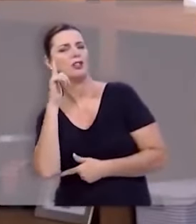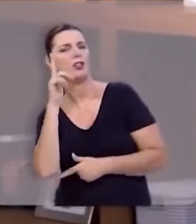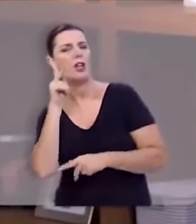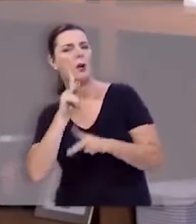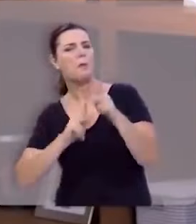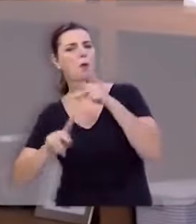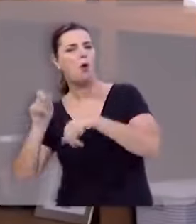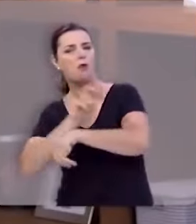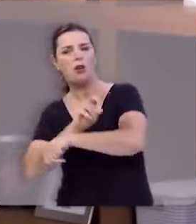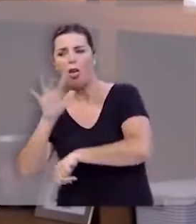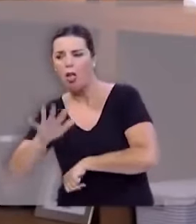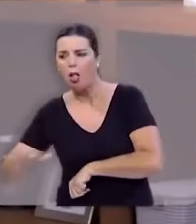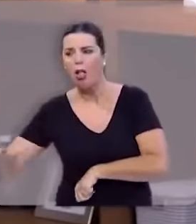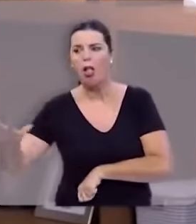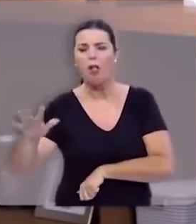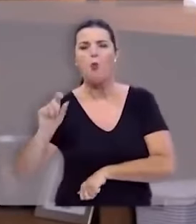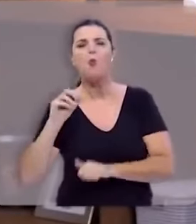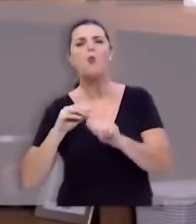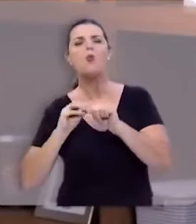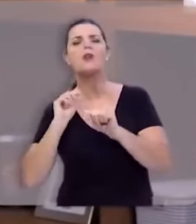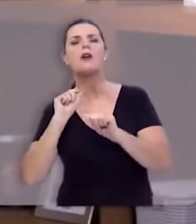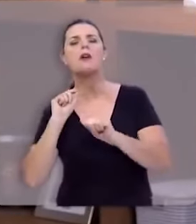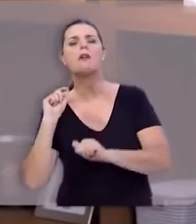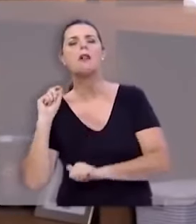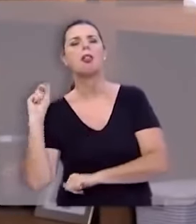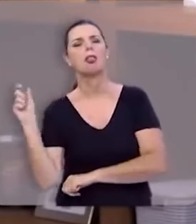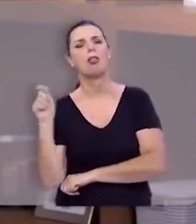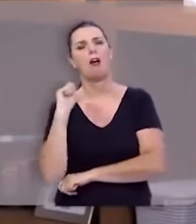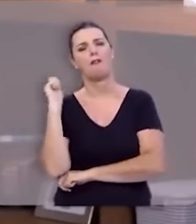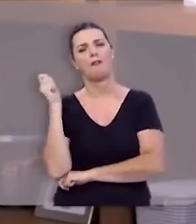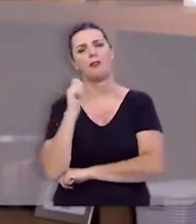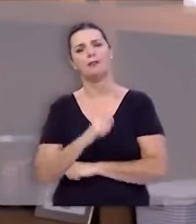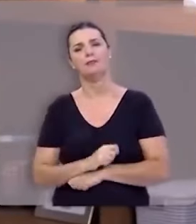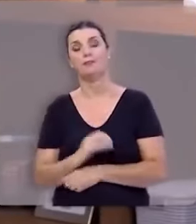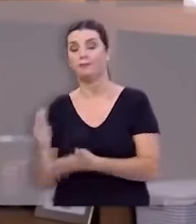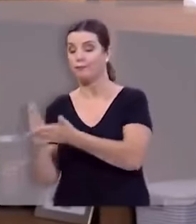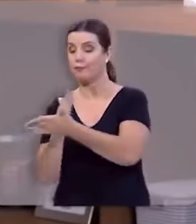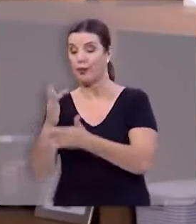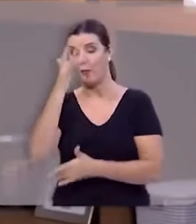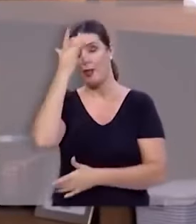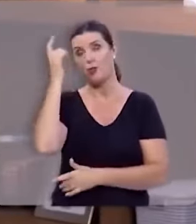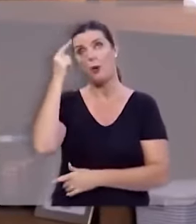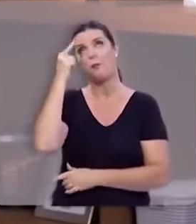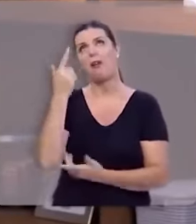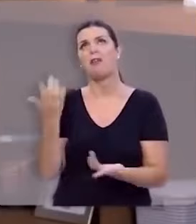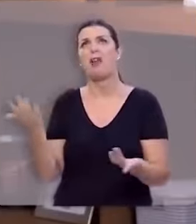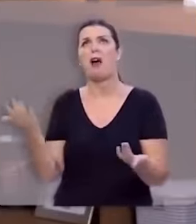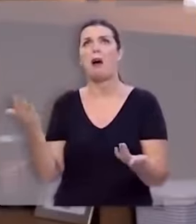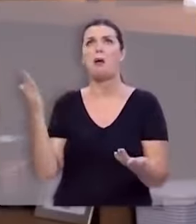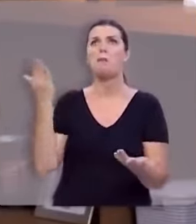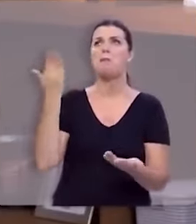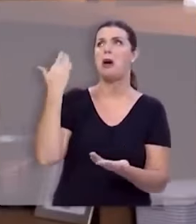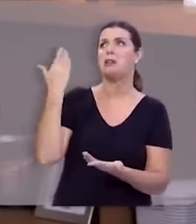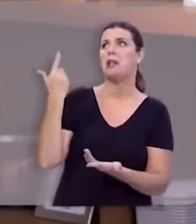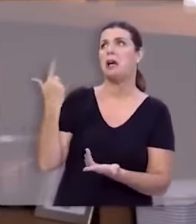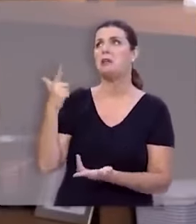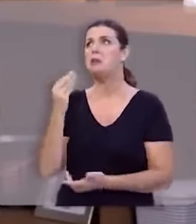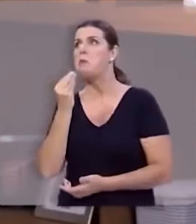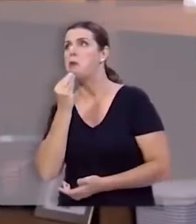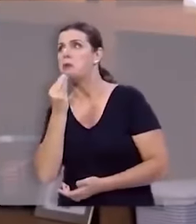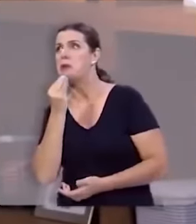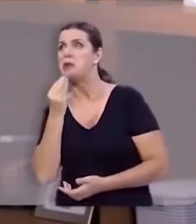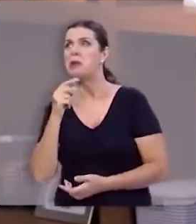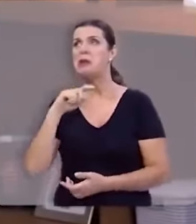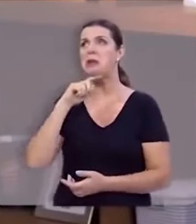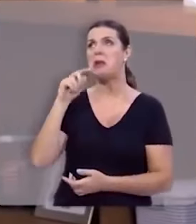era Davi tem muita gente que fica lamentando o passado ah eu não tive oportunidade ninguém pensou em mim